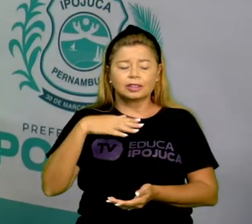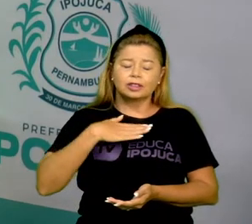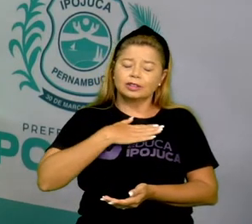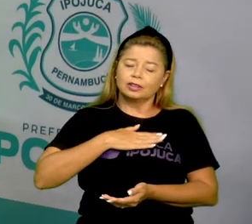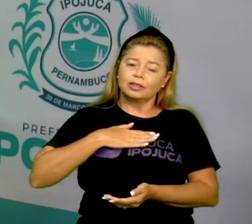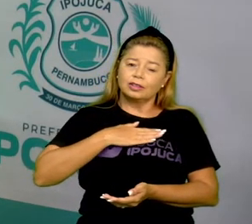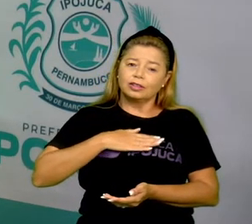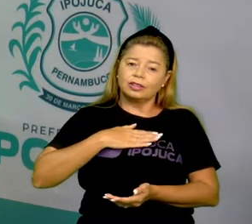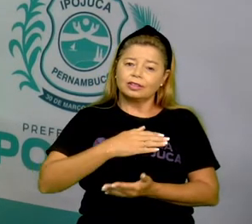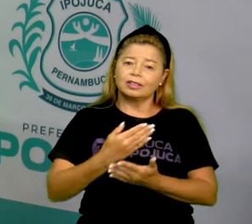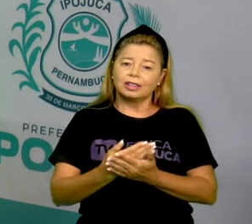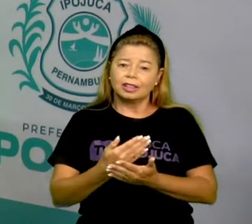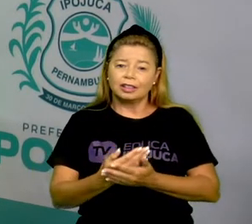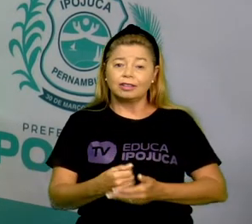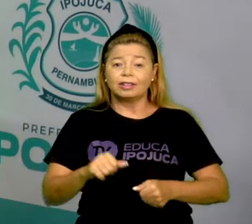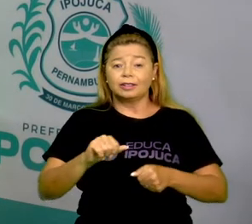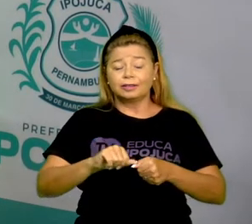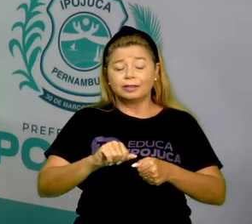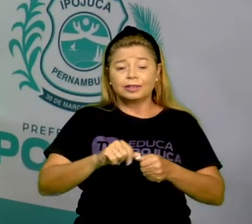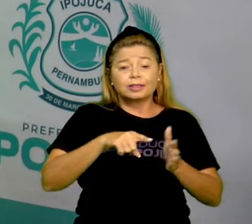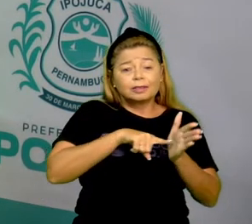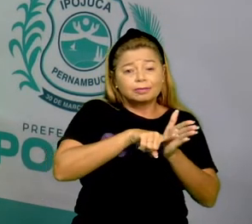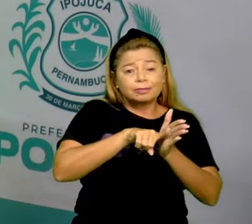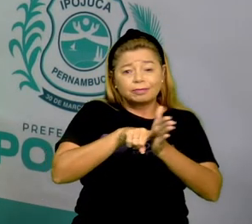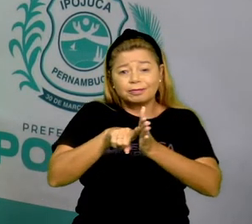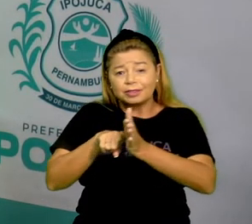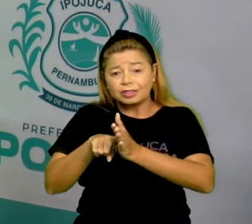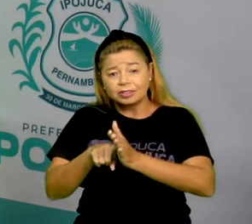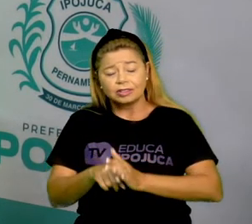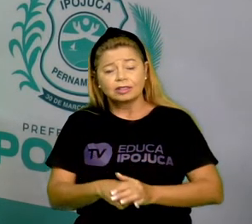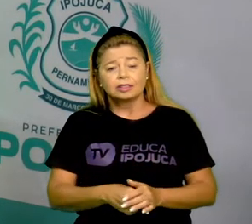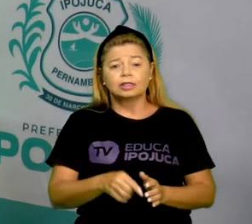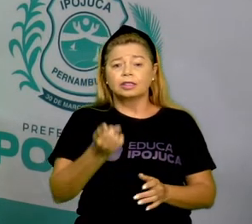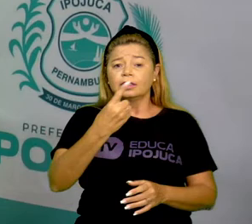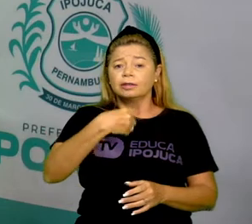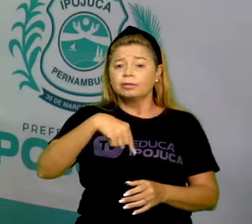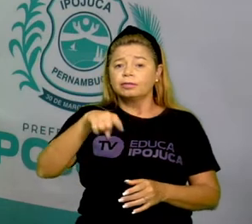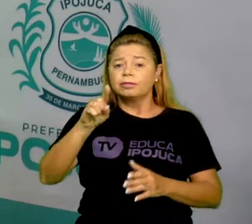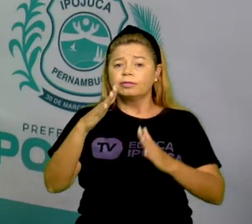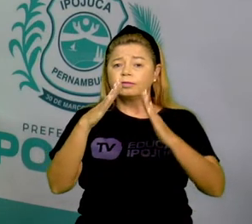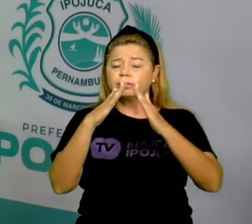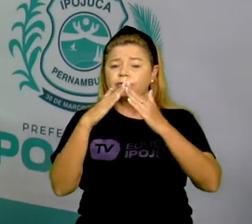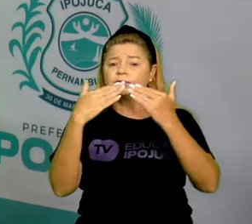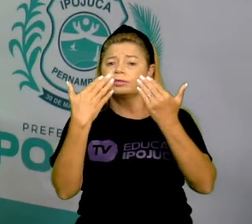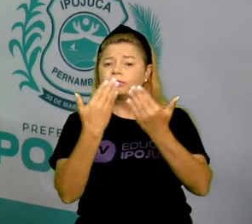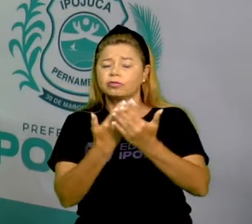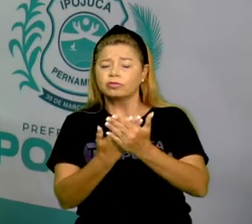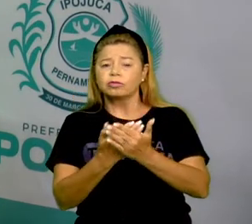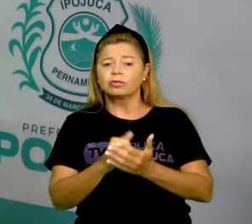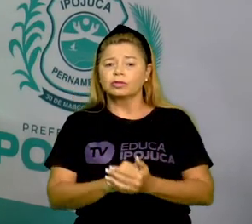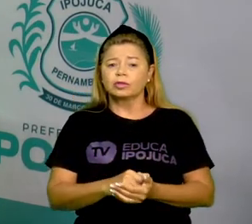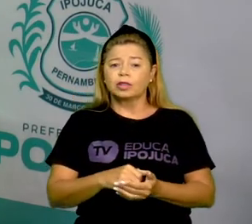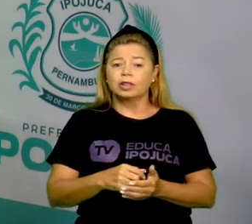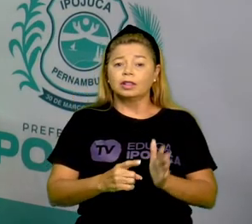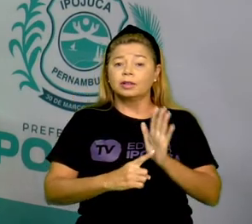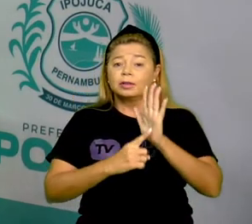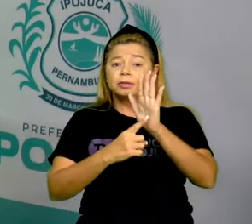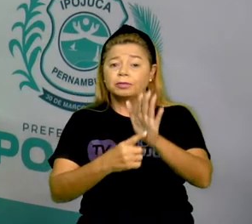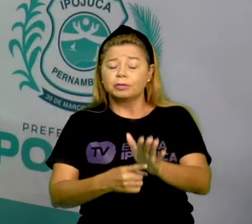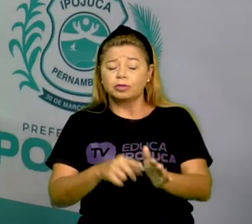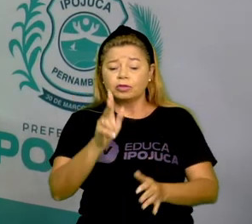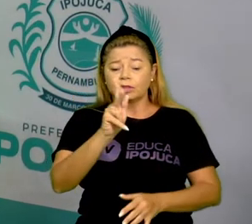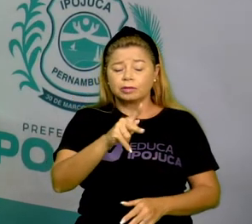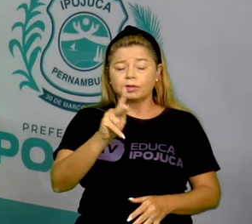pesquisa maravilhosa. E leve para a escola. Sempre que fizer uma pesquisa, uma observação, leve para a escola, para a professora dar uma